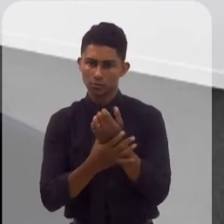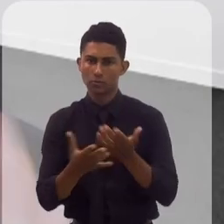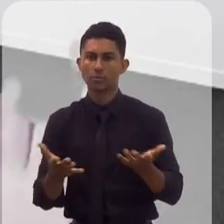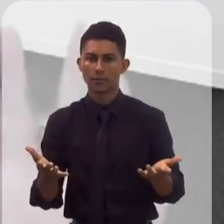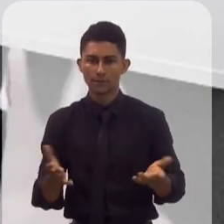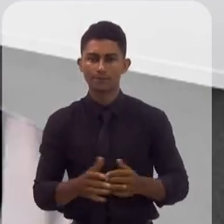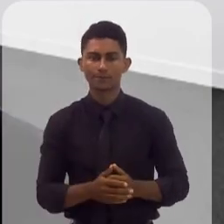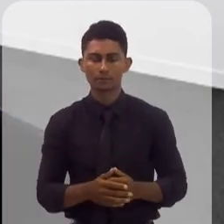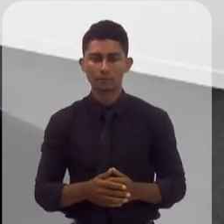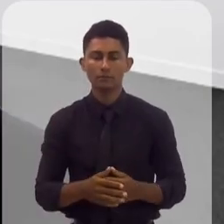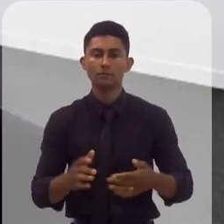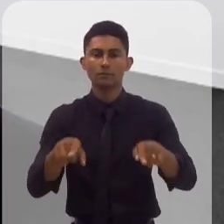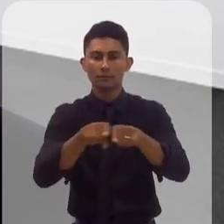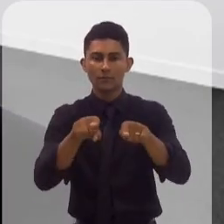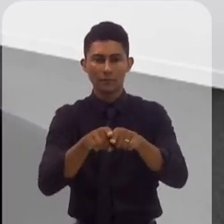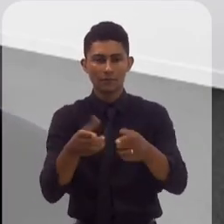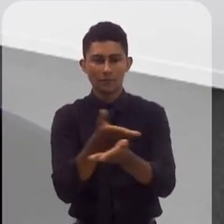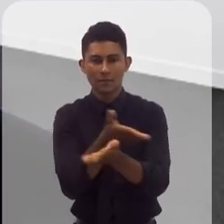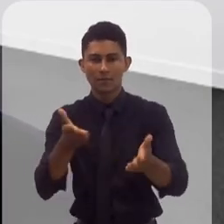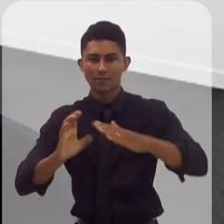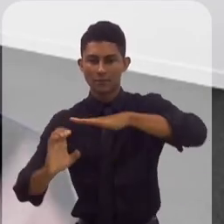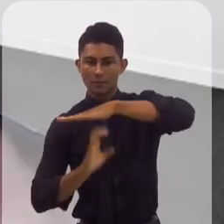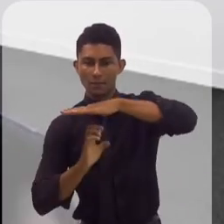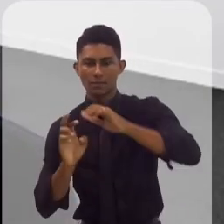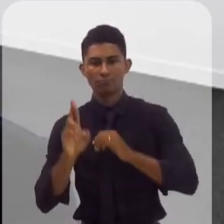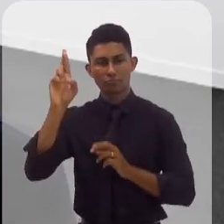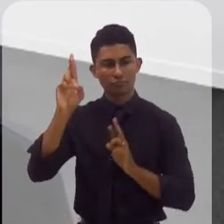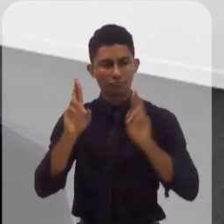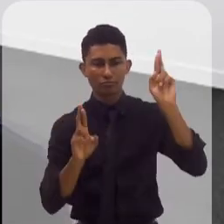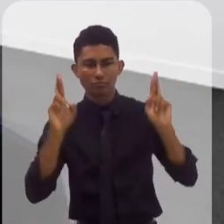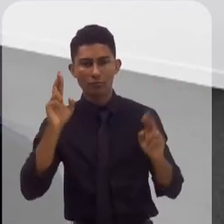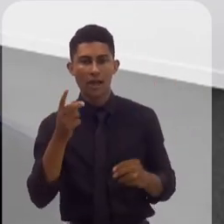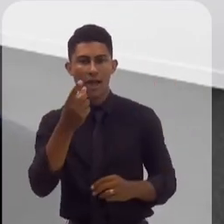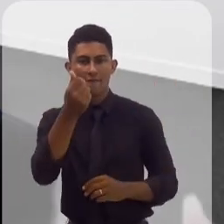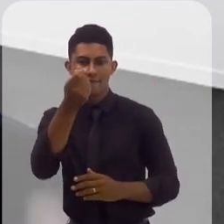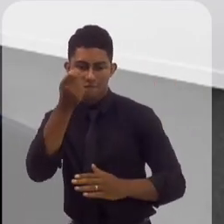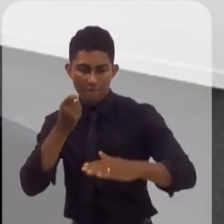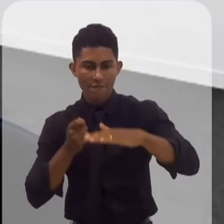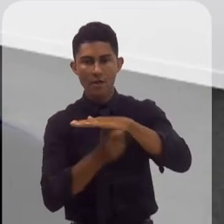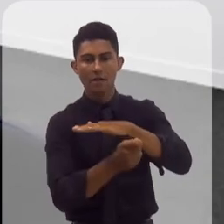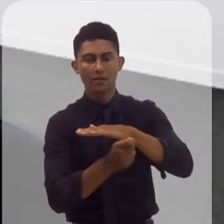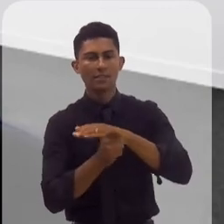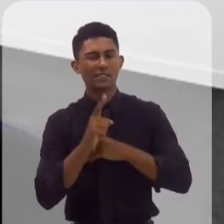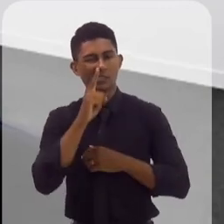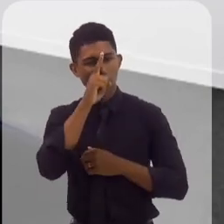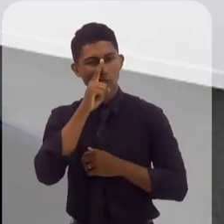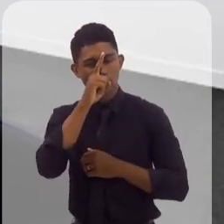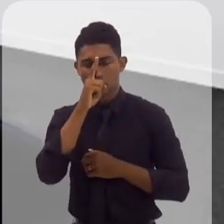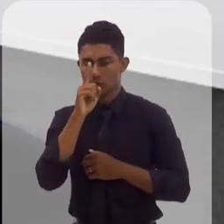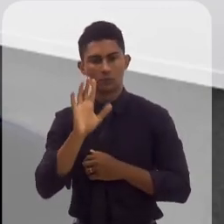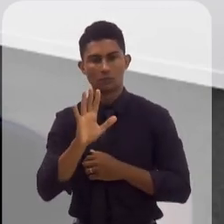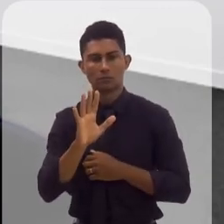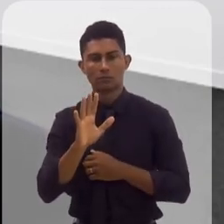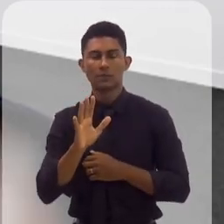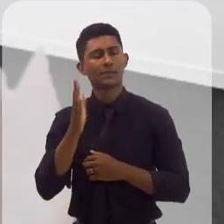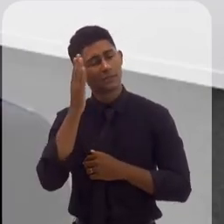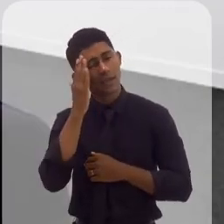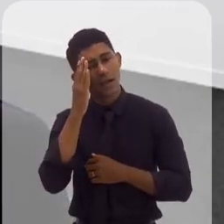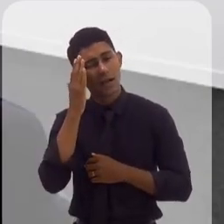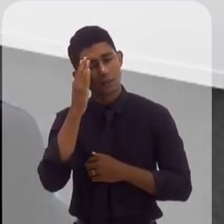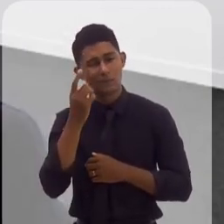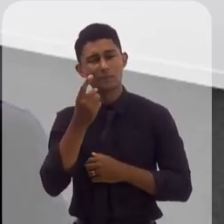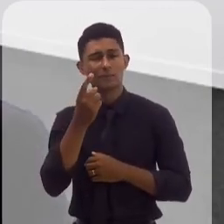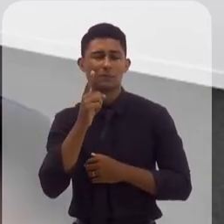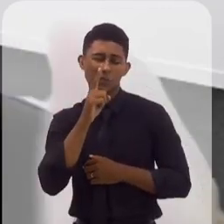segura e que os empreendedores possam fazer seus investimentos sem riscos. Naturalmente,